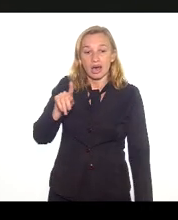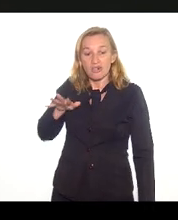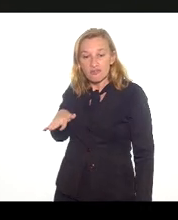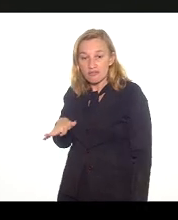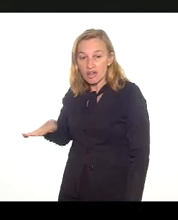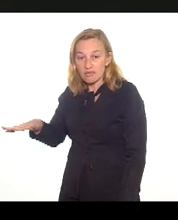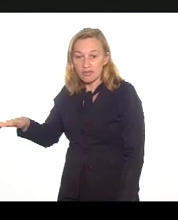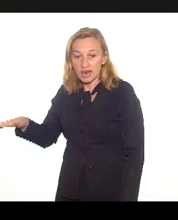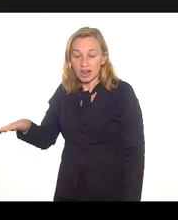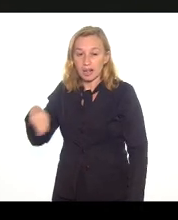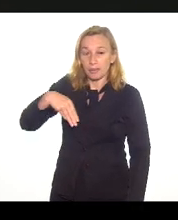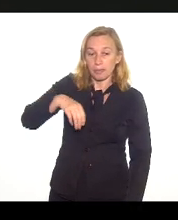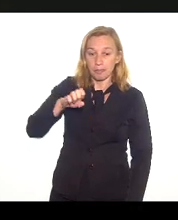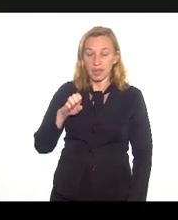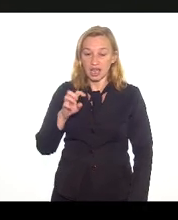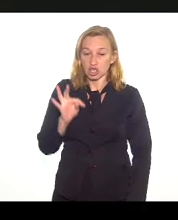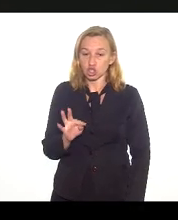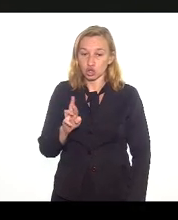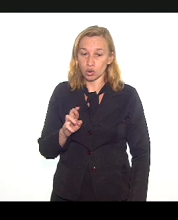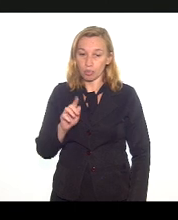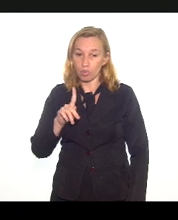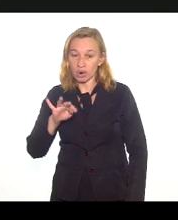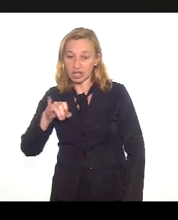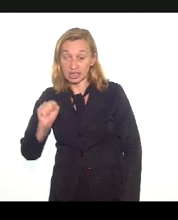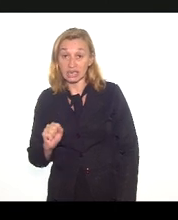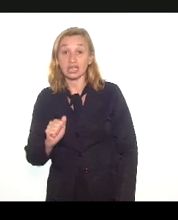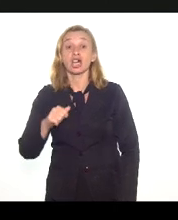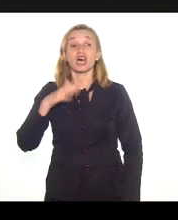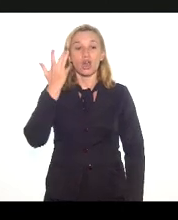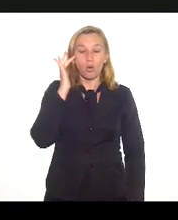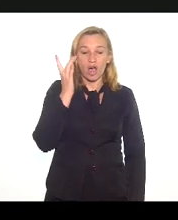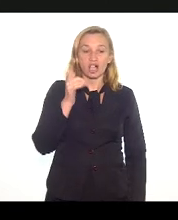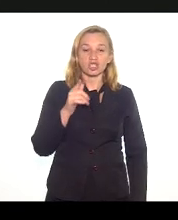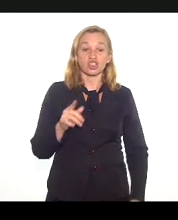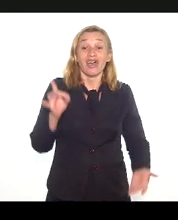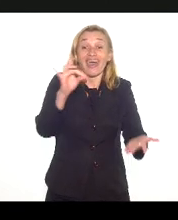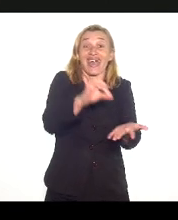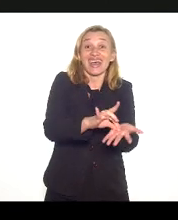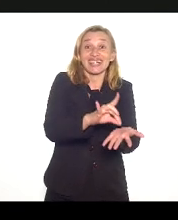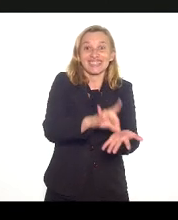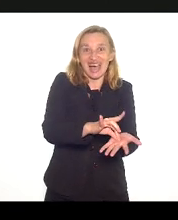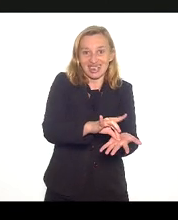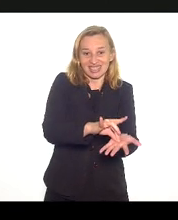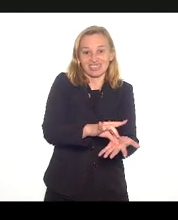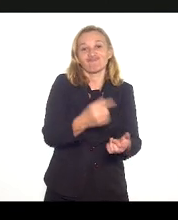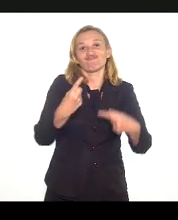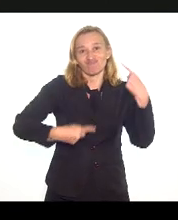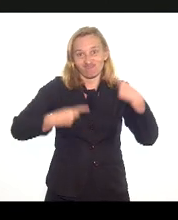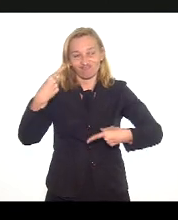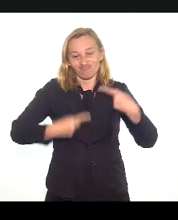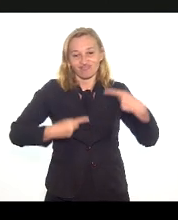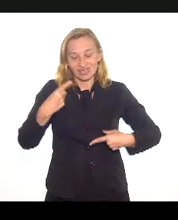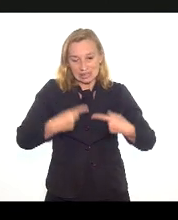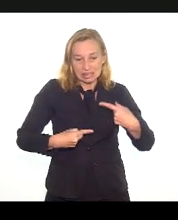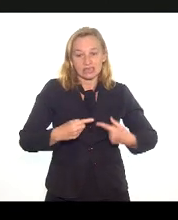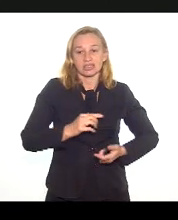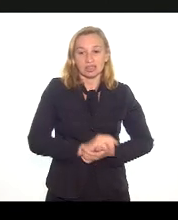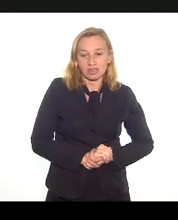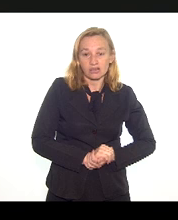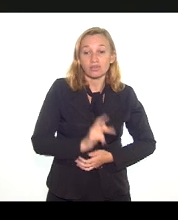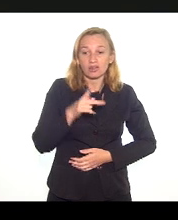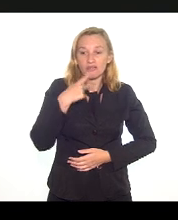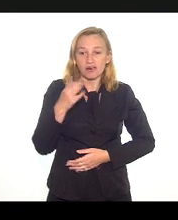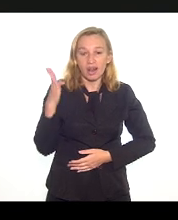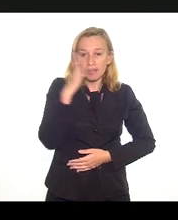periferia metropolitana. Eu acho que tudo isso tem muito a ver também com a realidade, enfim, da política fluminense. Quando se